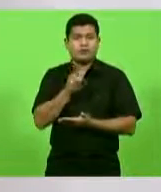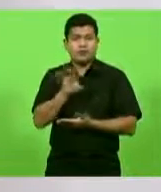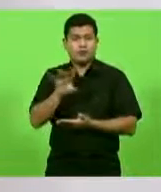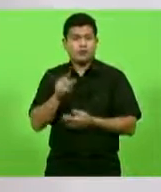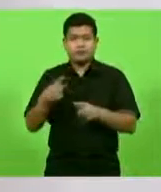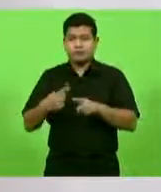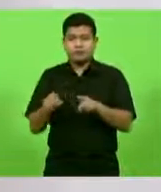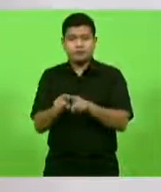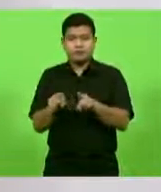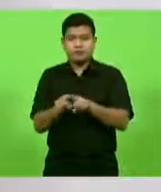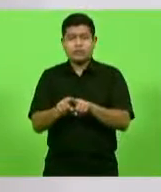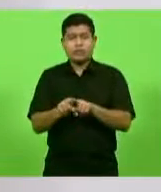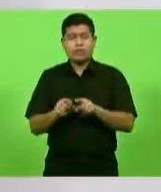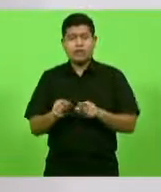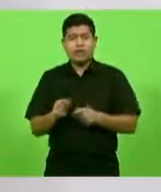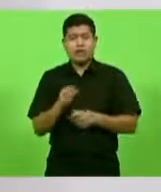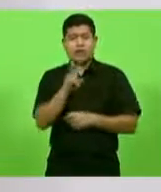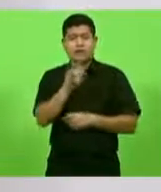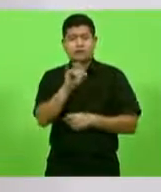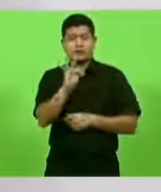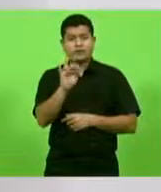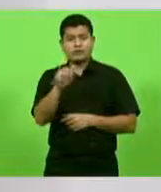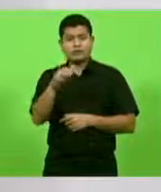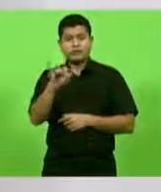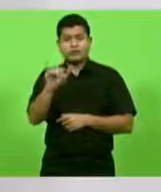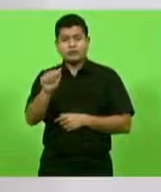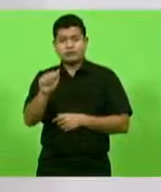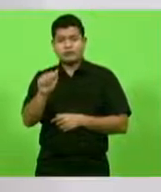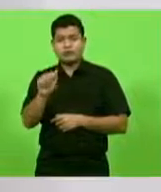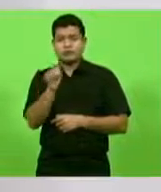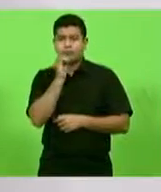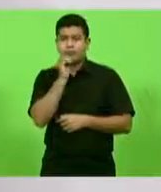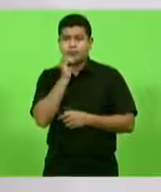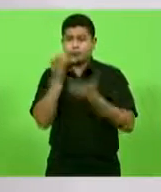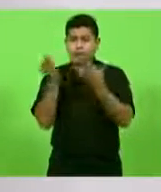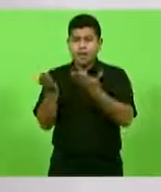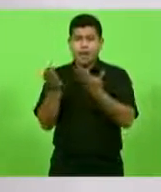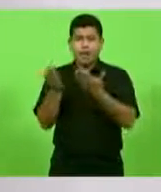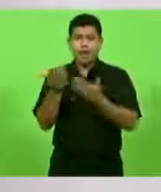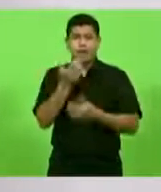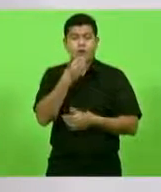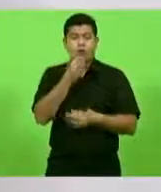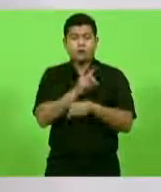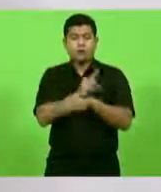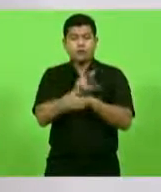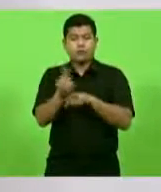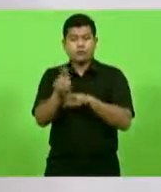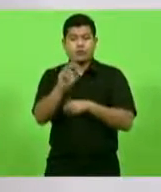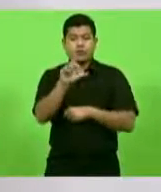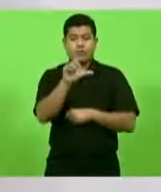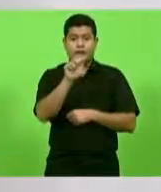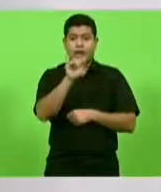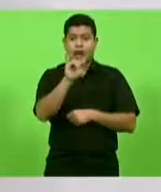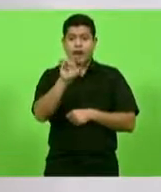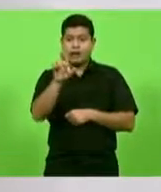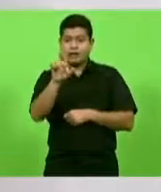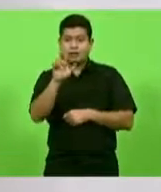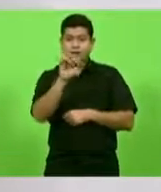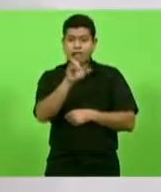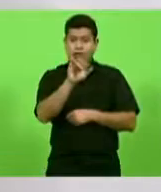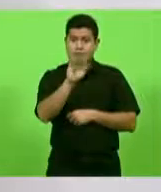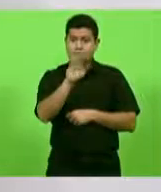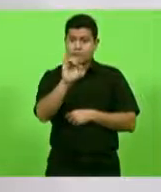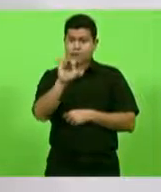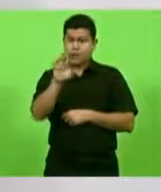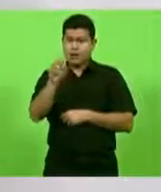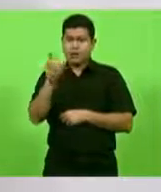eu quero passar um vídeo do doutor Lair Ribeiro, um gigante que estuda muito, tem vários